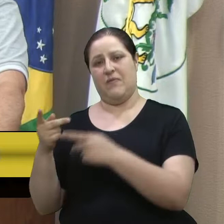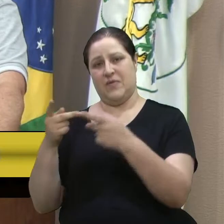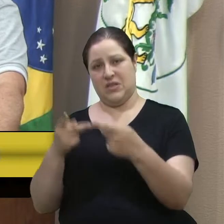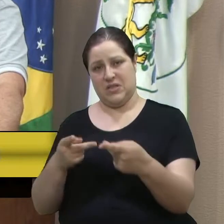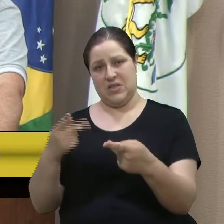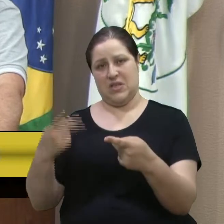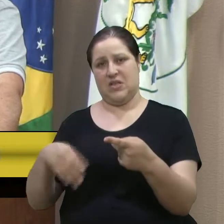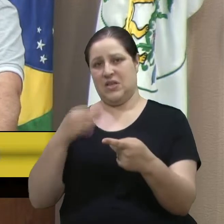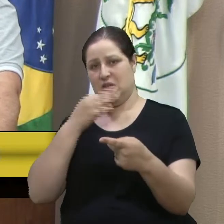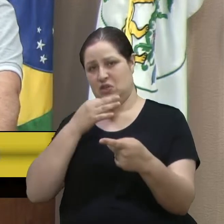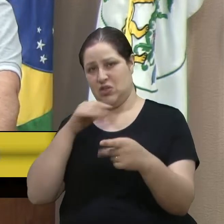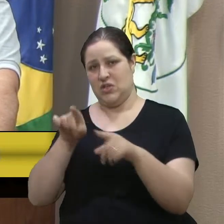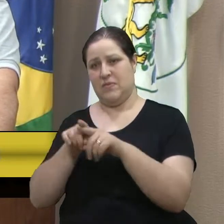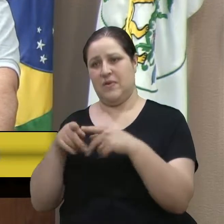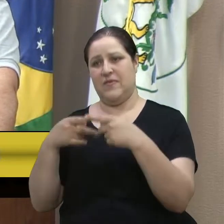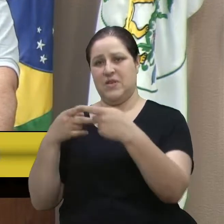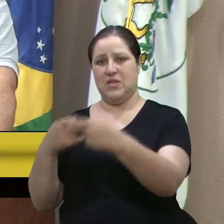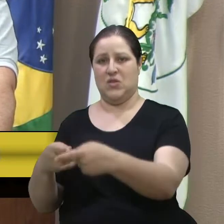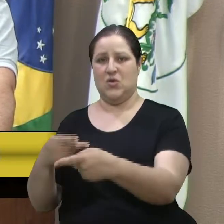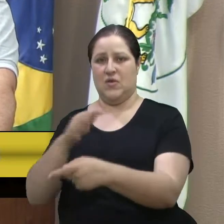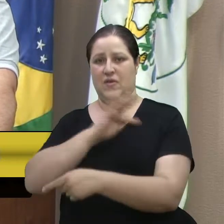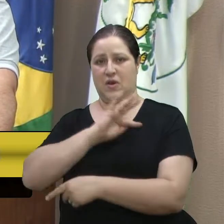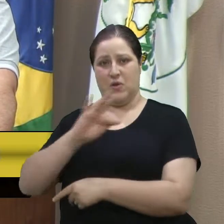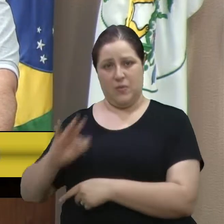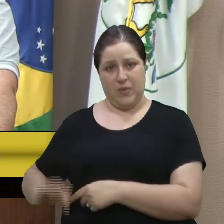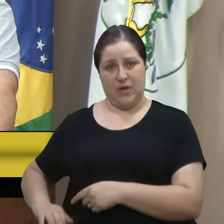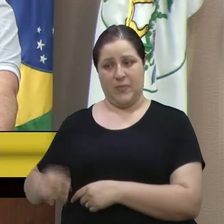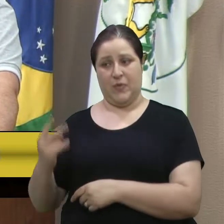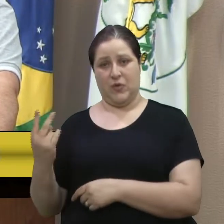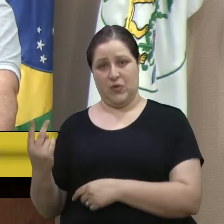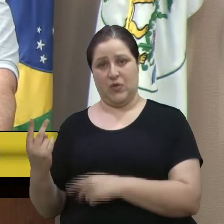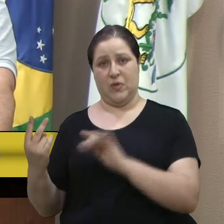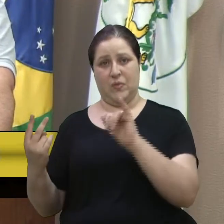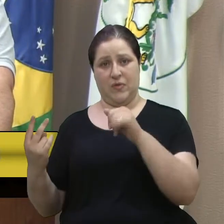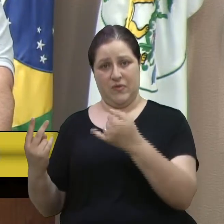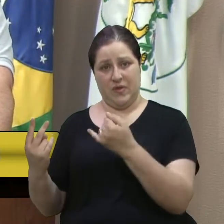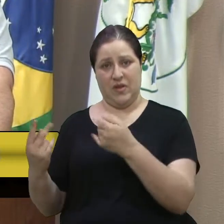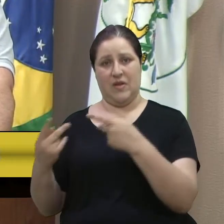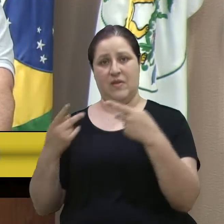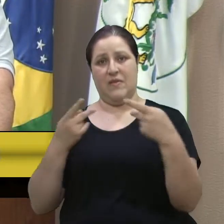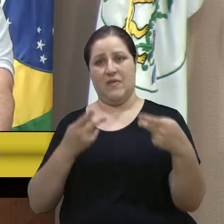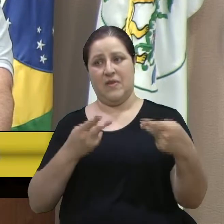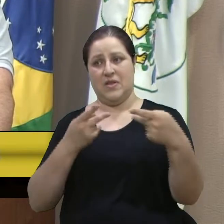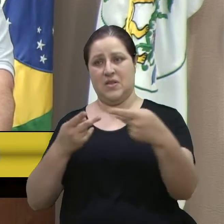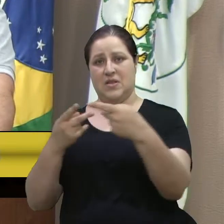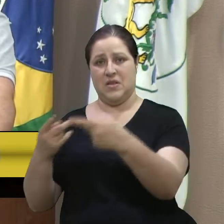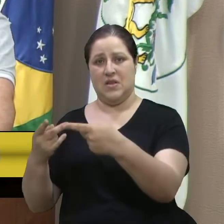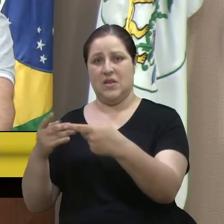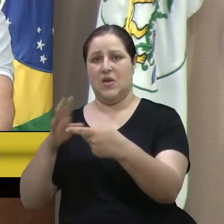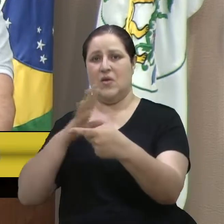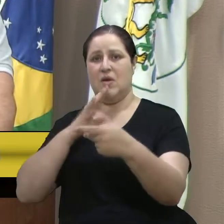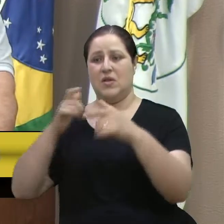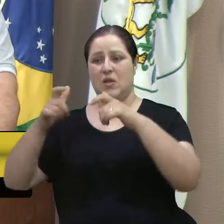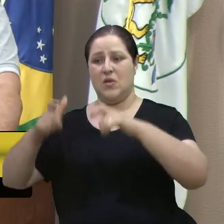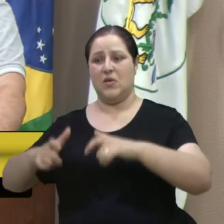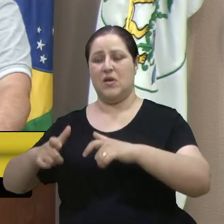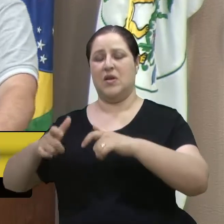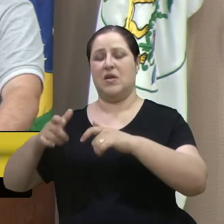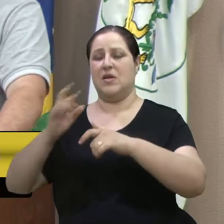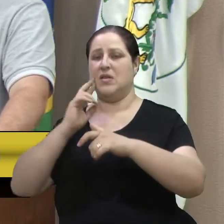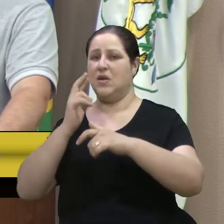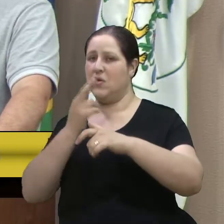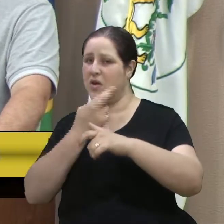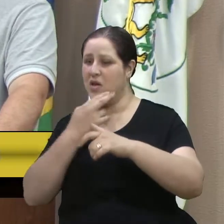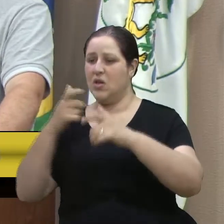e eles aproveitaram essa passagem por Caxias do Sul para conhecer diversos pontos turísticos da cidade, para conhecer restaurantes de Caxias do